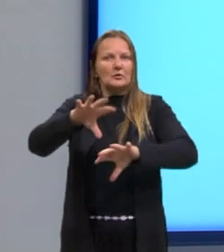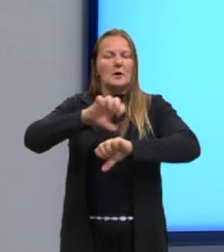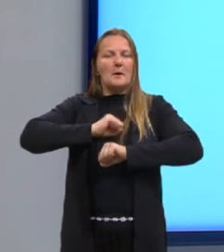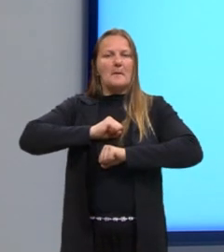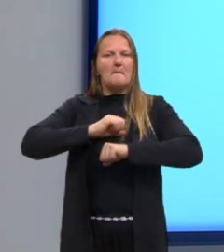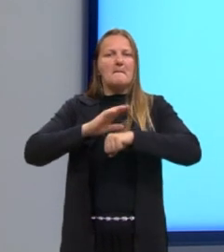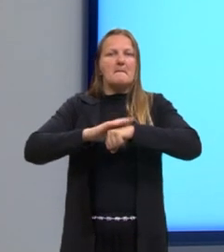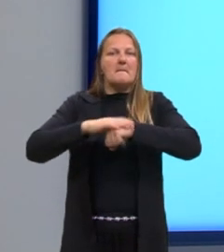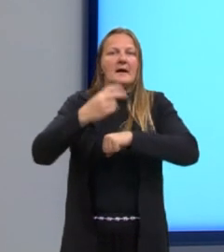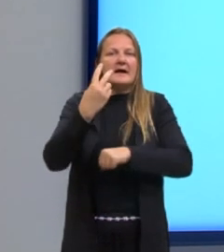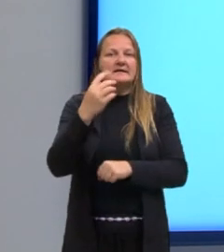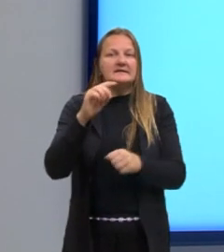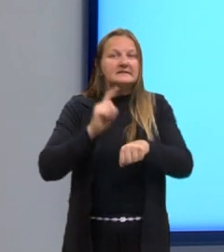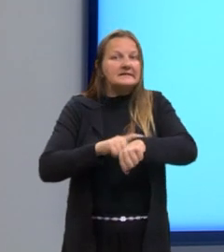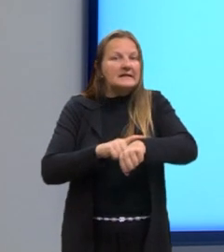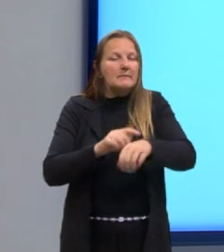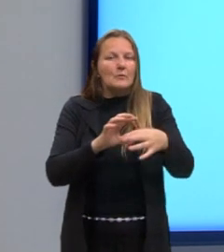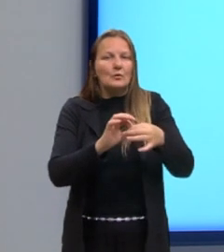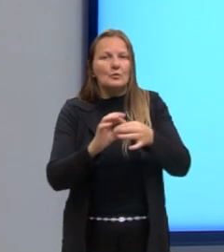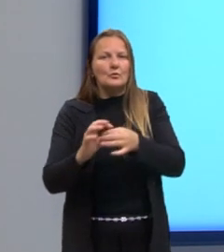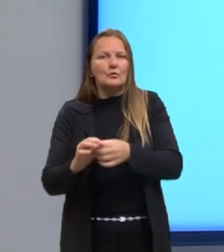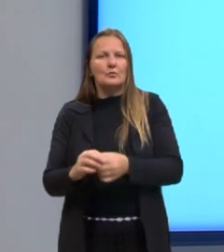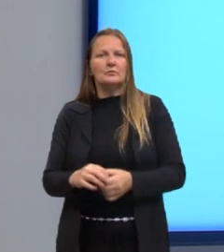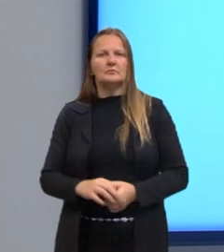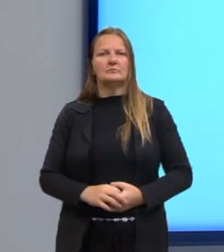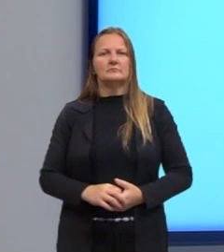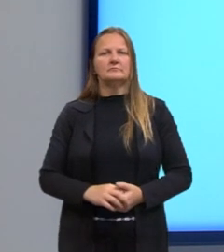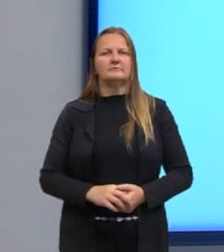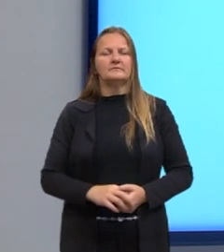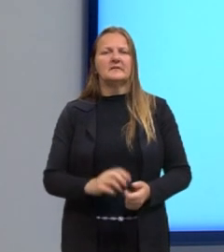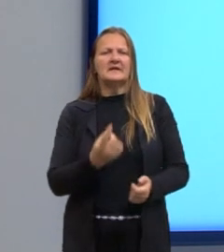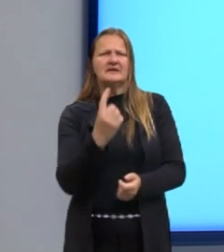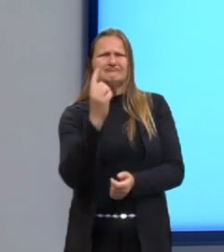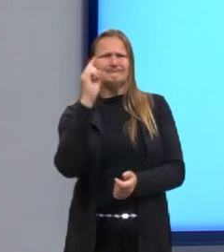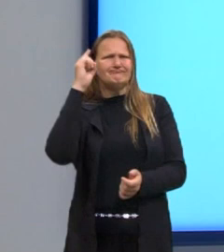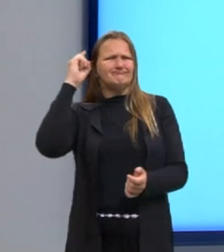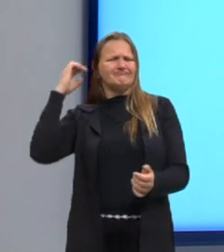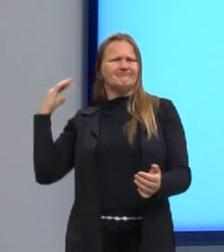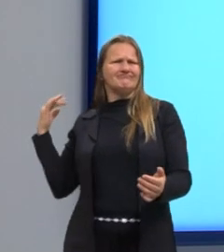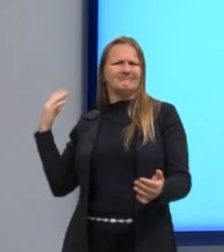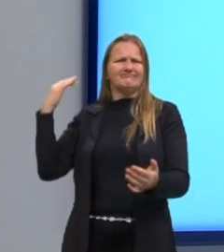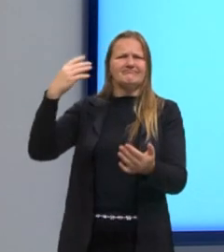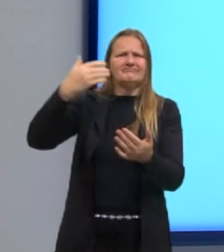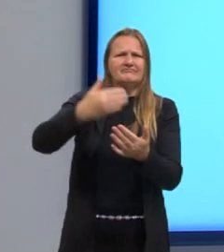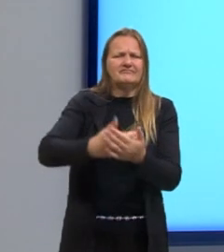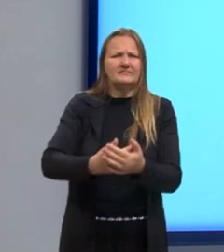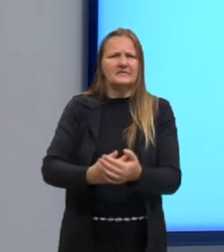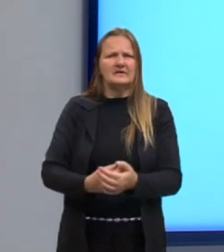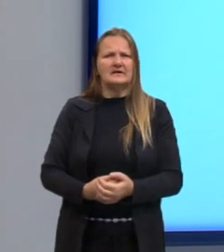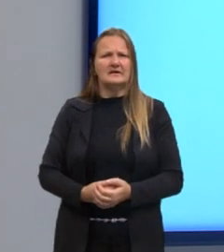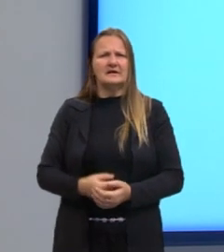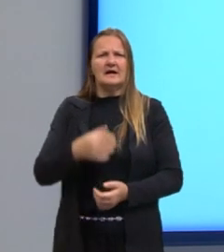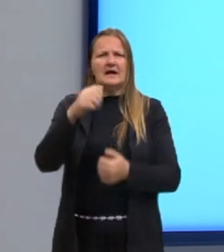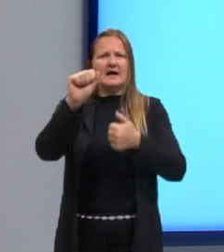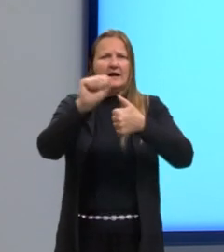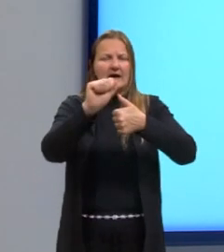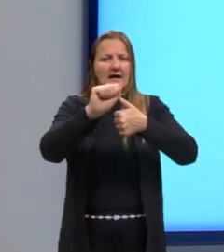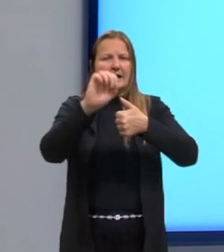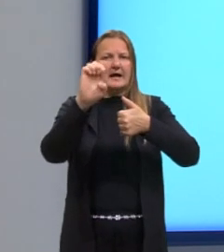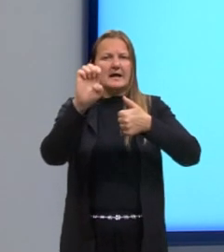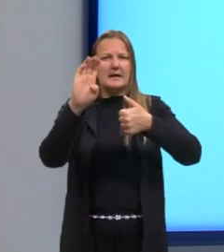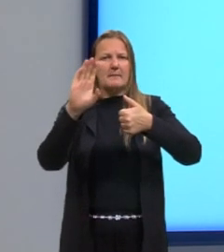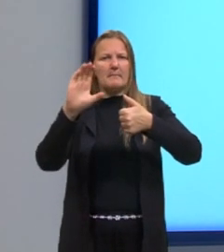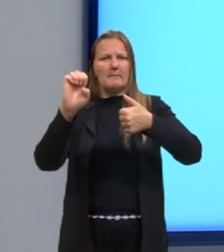mais tempo? Foram os primeiros lá que infectaram mais os seres humanos. Será que é a ebola,